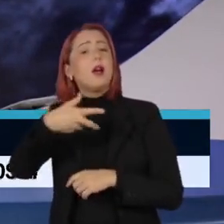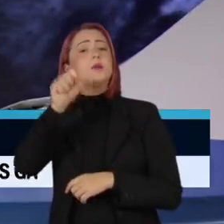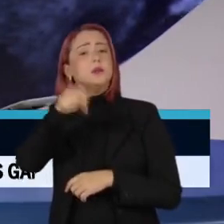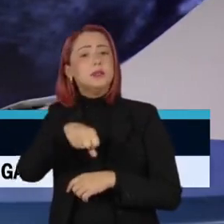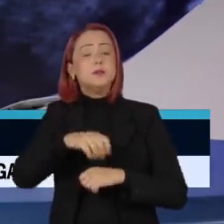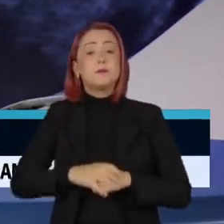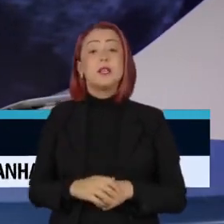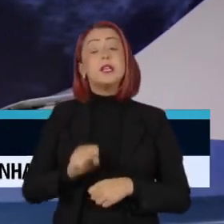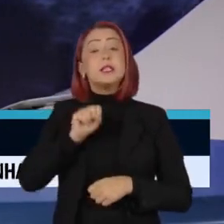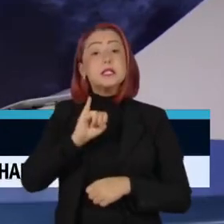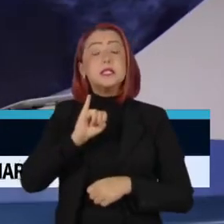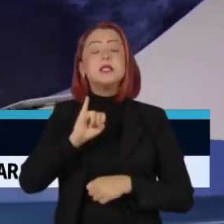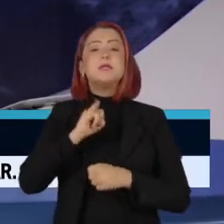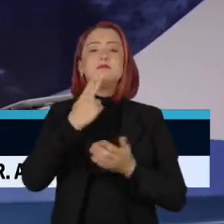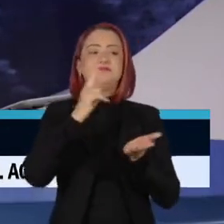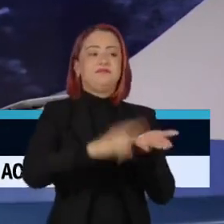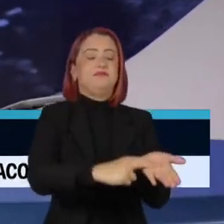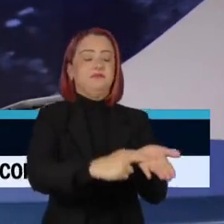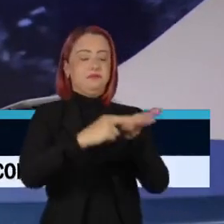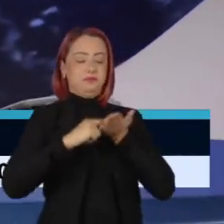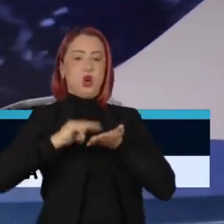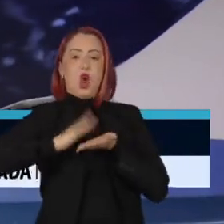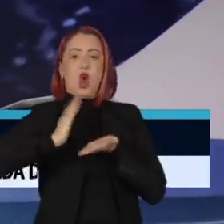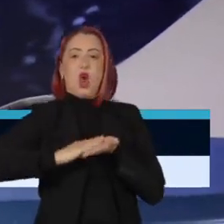que for intimada, estará à disposição da PGR. Legenda Adriana